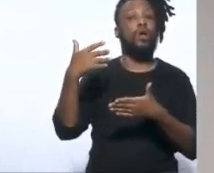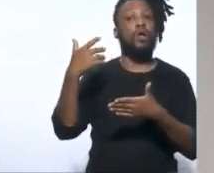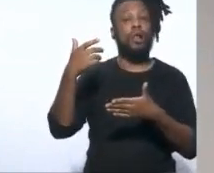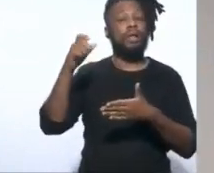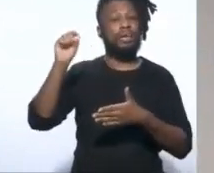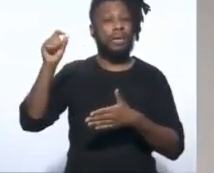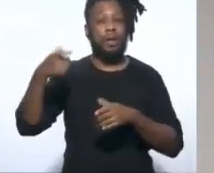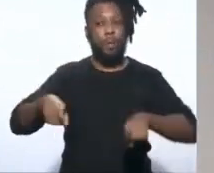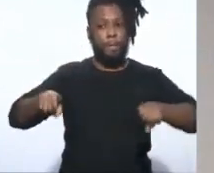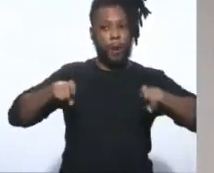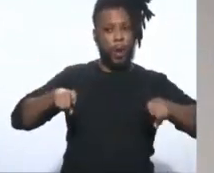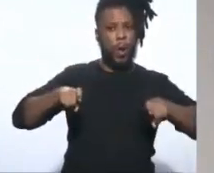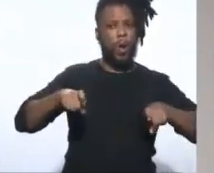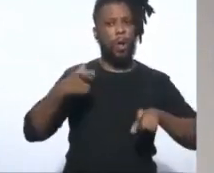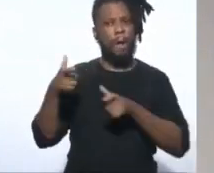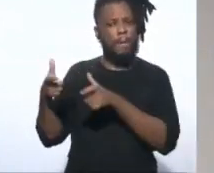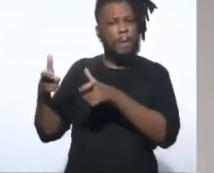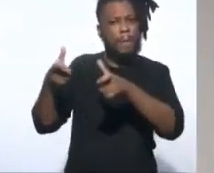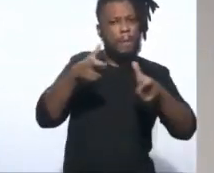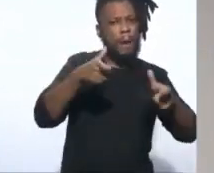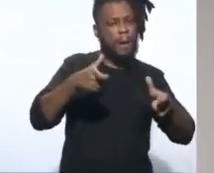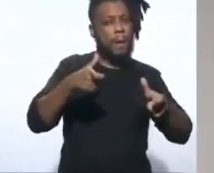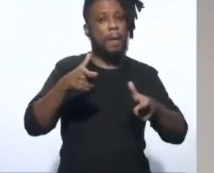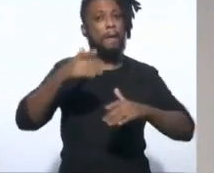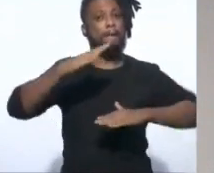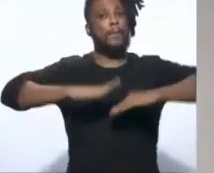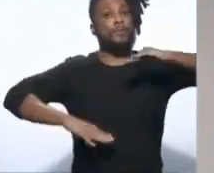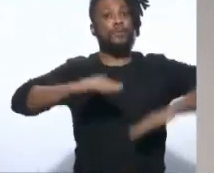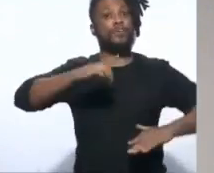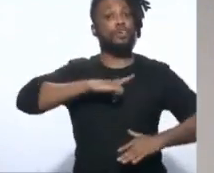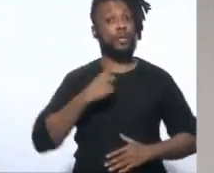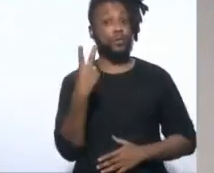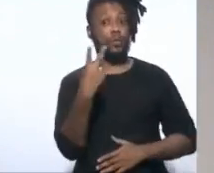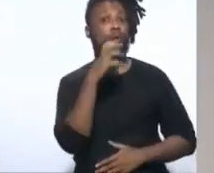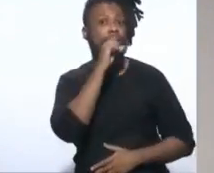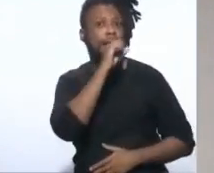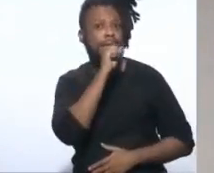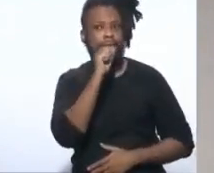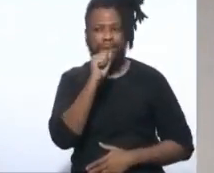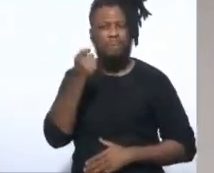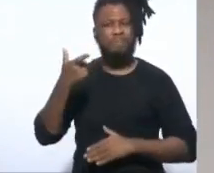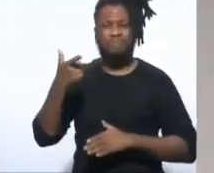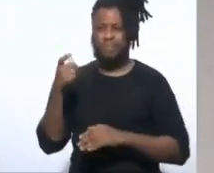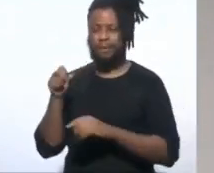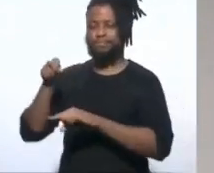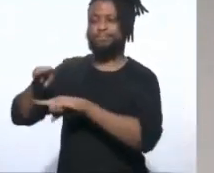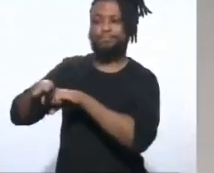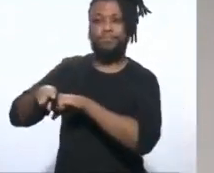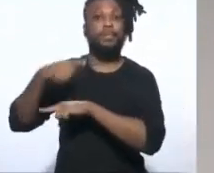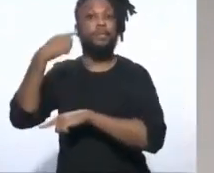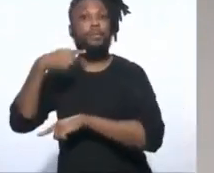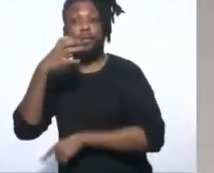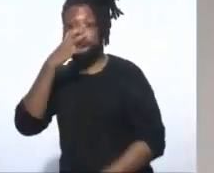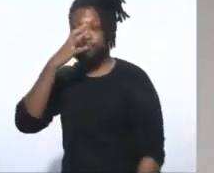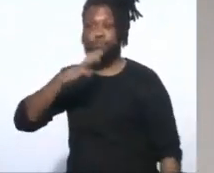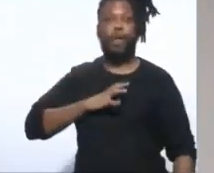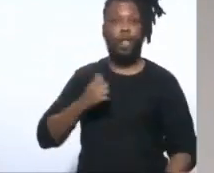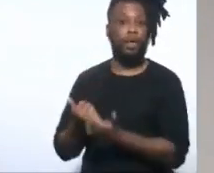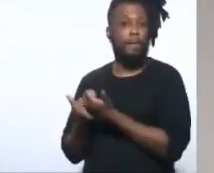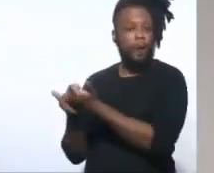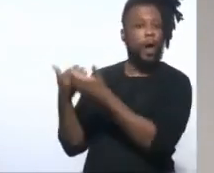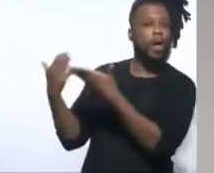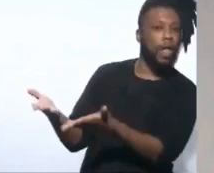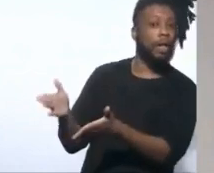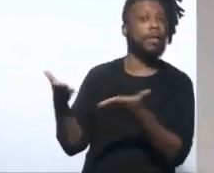um assassino profissional tinha duas laranjas nomeadas aqui no gabinete de um ex-deputado, que esse deputado que nos acusou apoia e que atualmente é